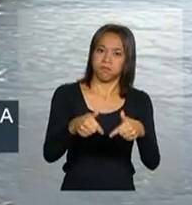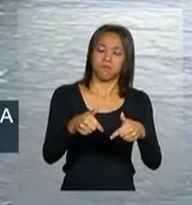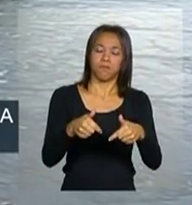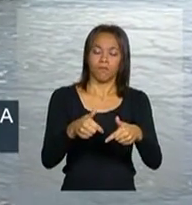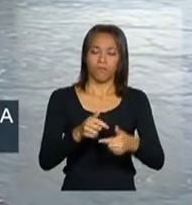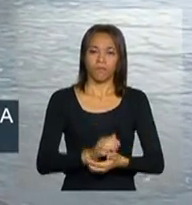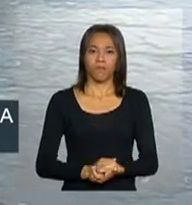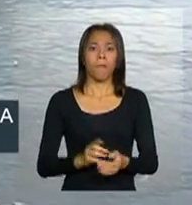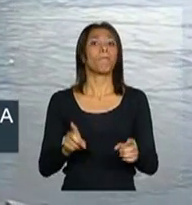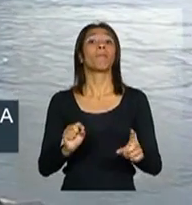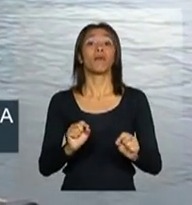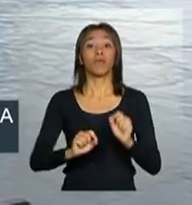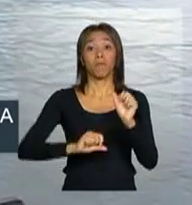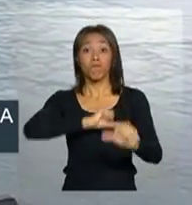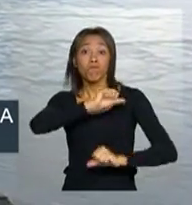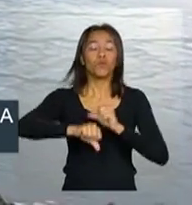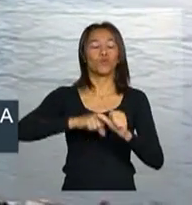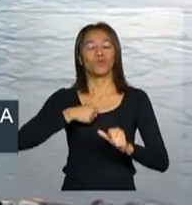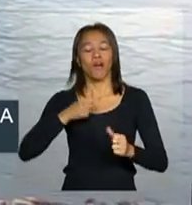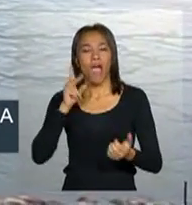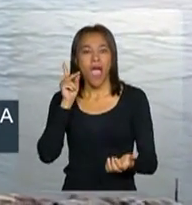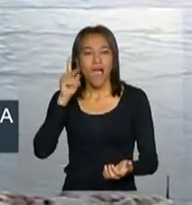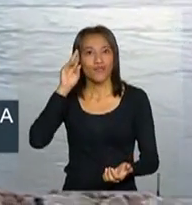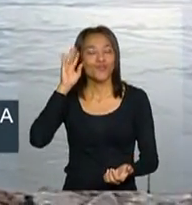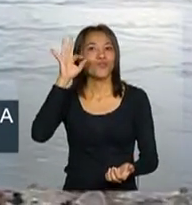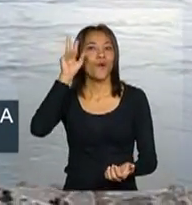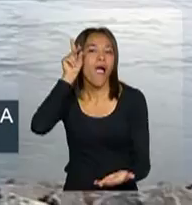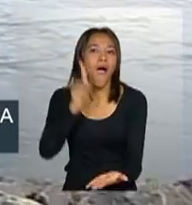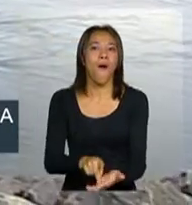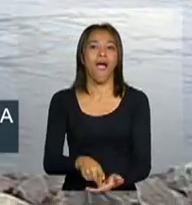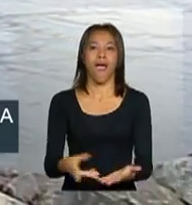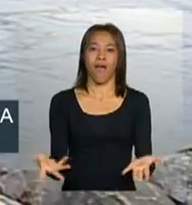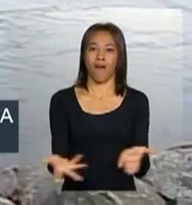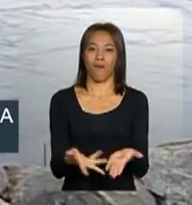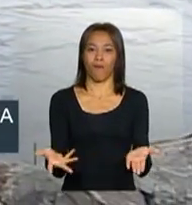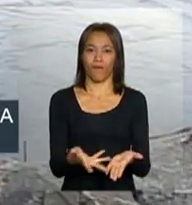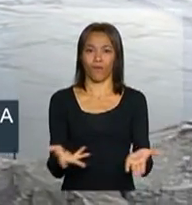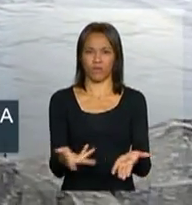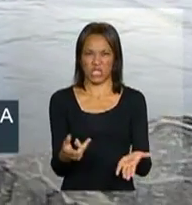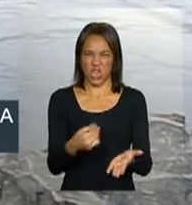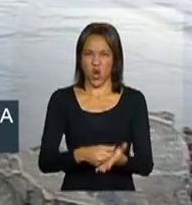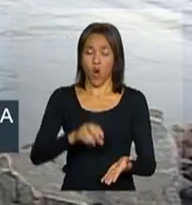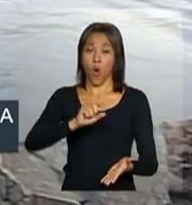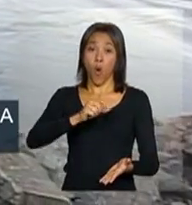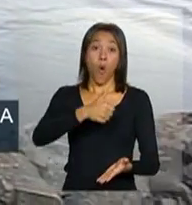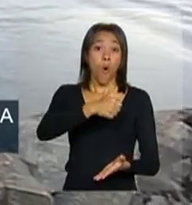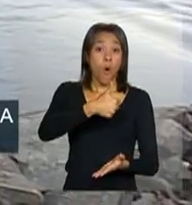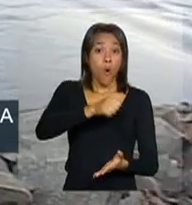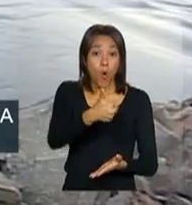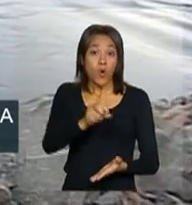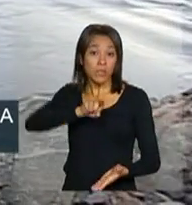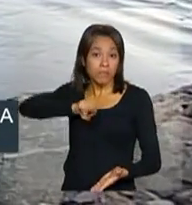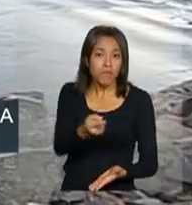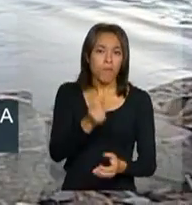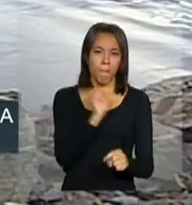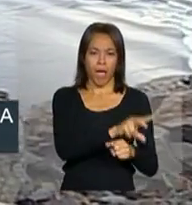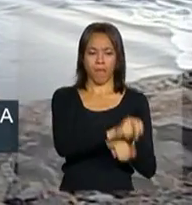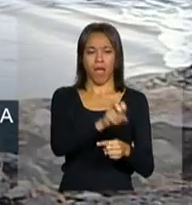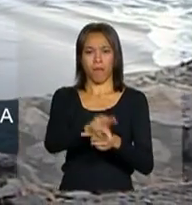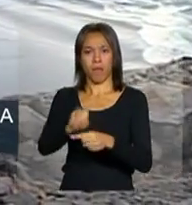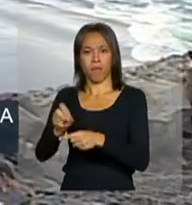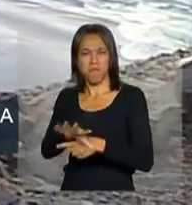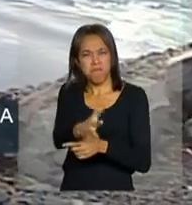para transformar o sonho em realidade. Esta obra gerou 11 mil empregos diretos e aproximadamente